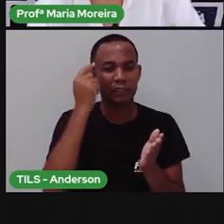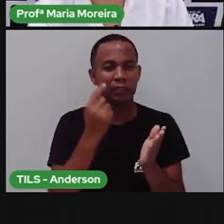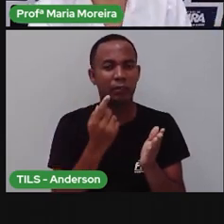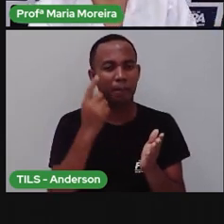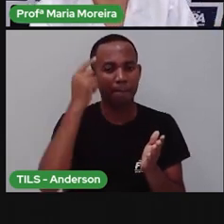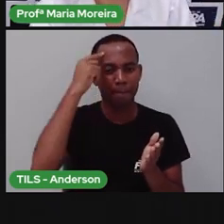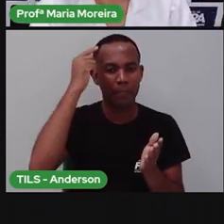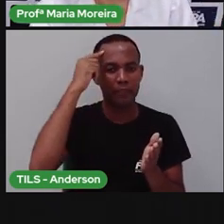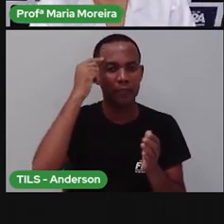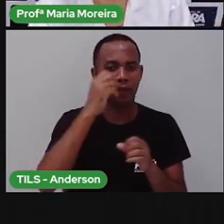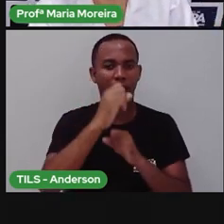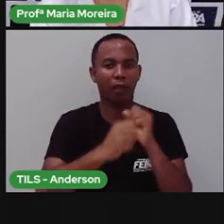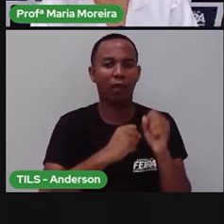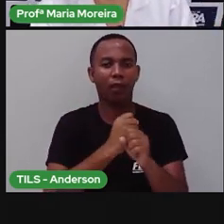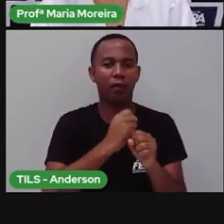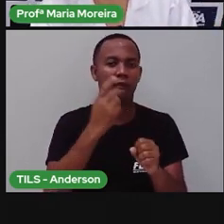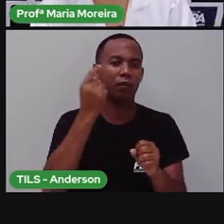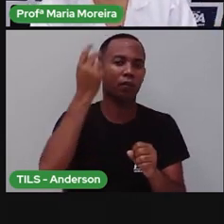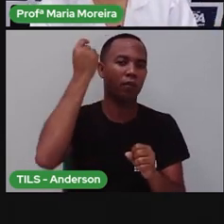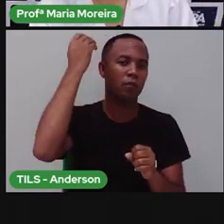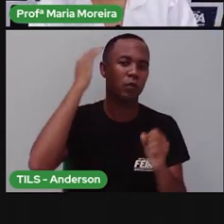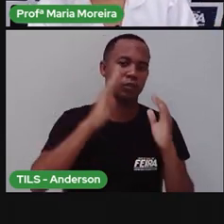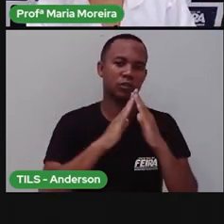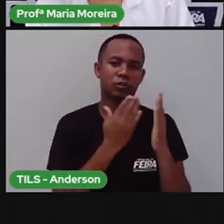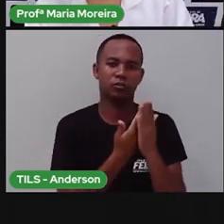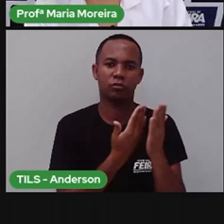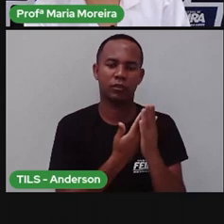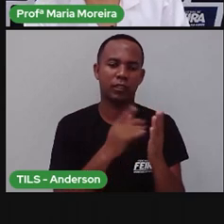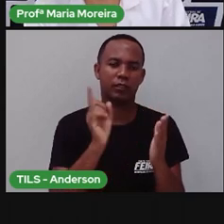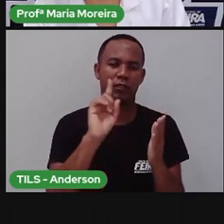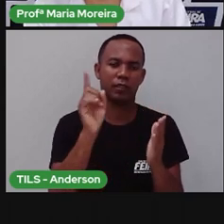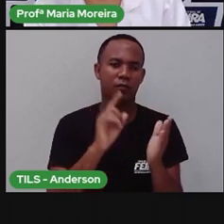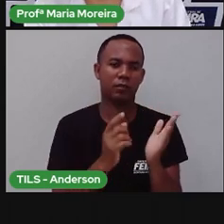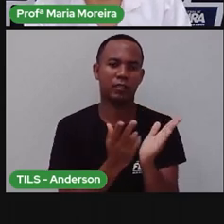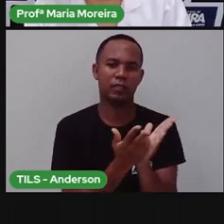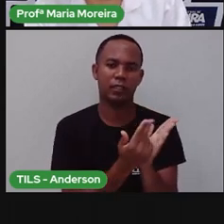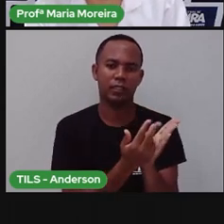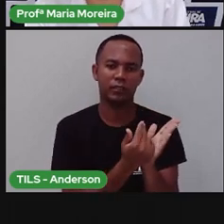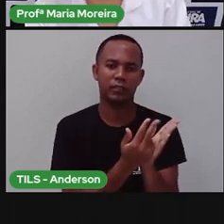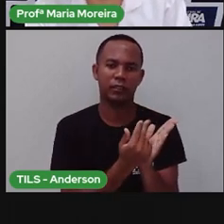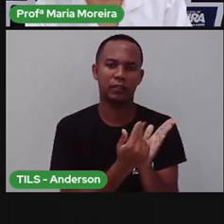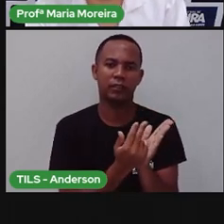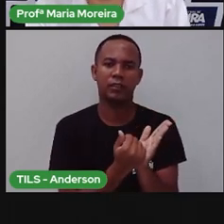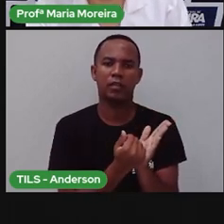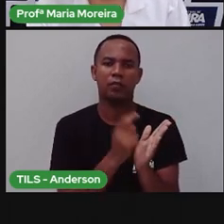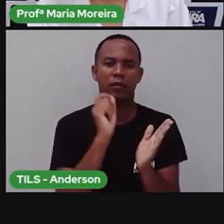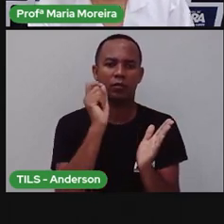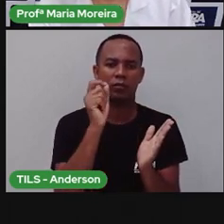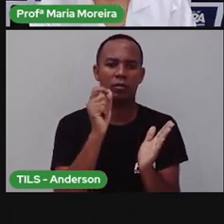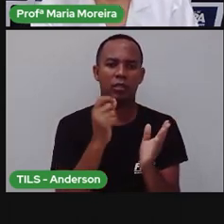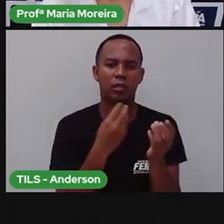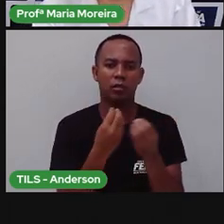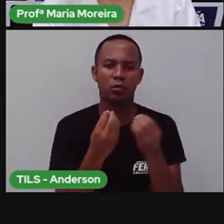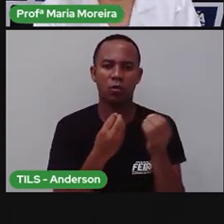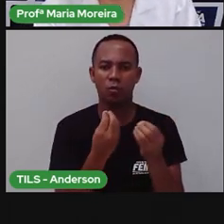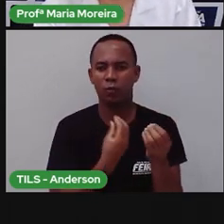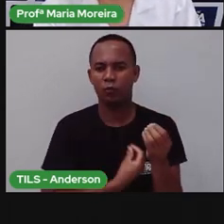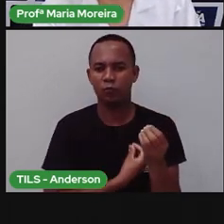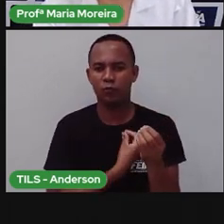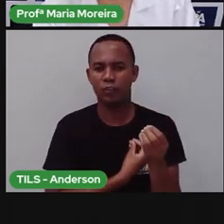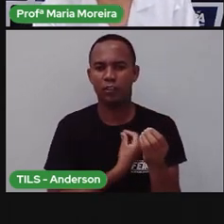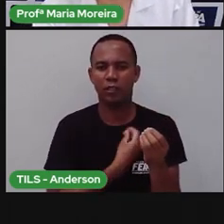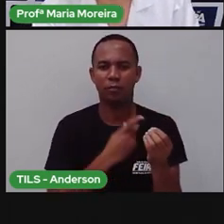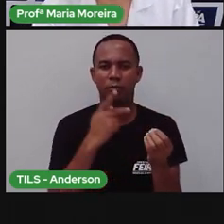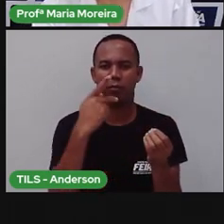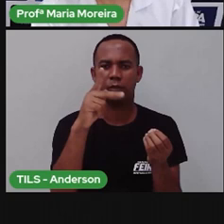milhares de anos depois, pessoas iriam estudar. Eles desenhavam porque eles queriam o quê? Retratar o cotidiano